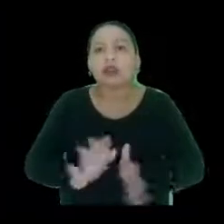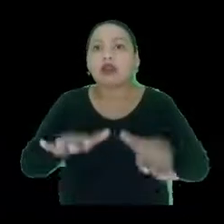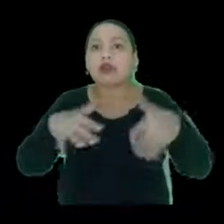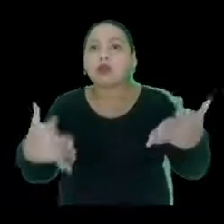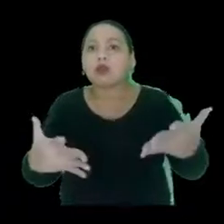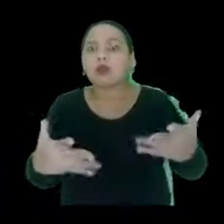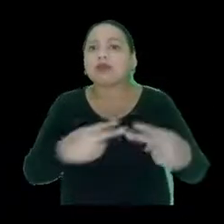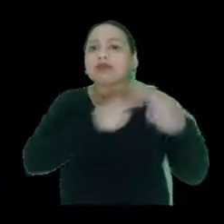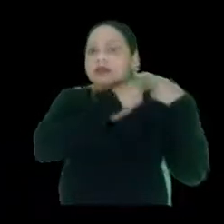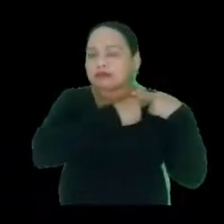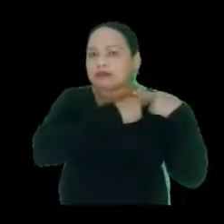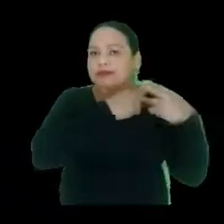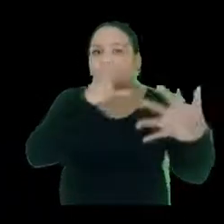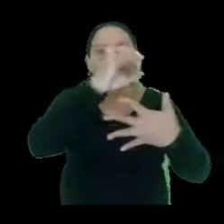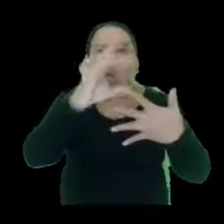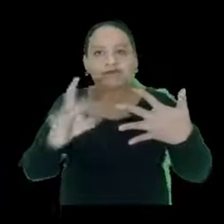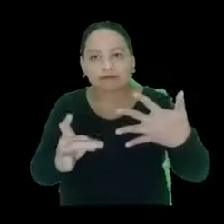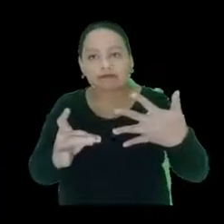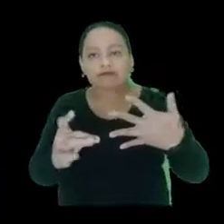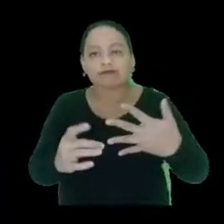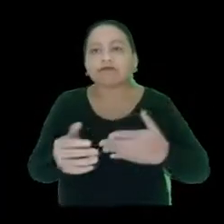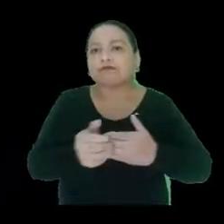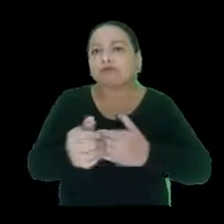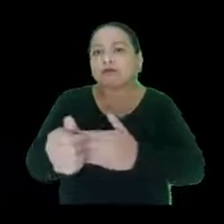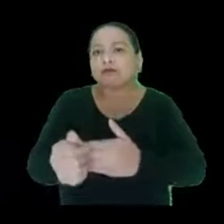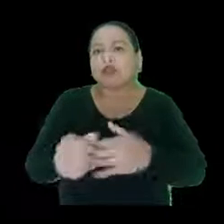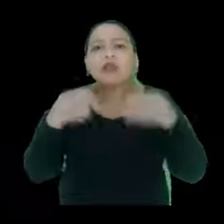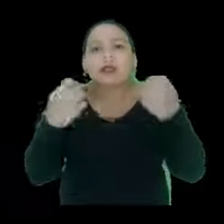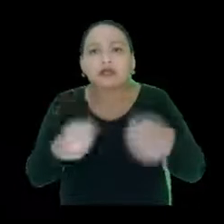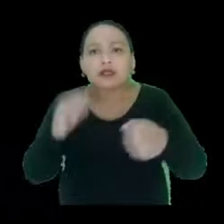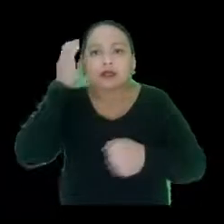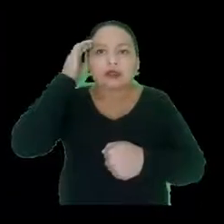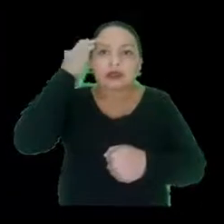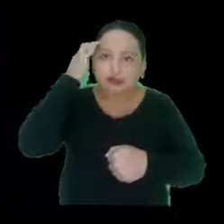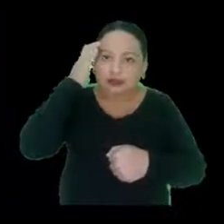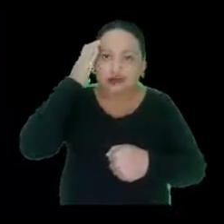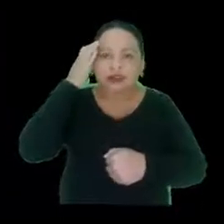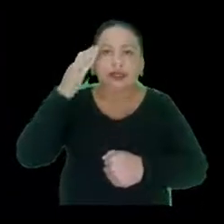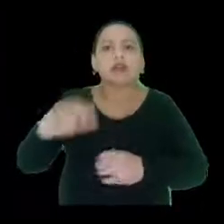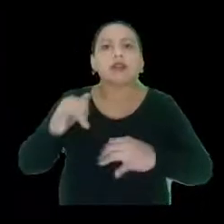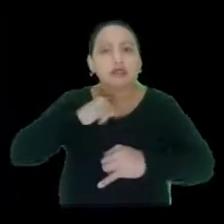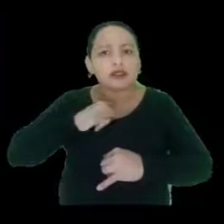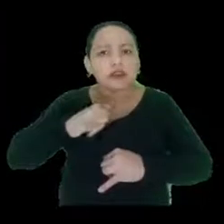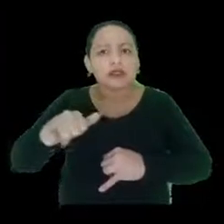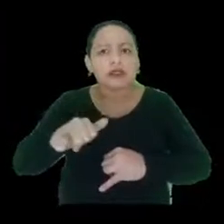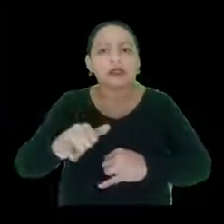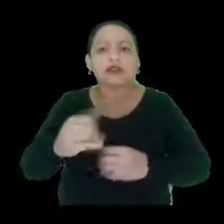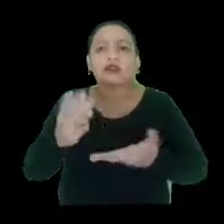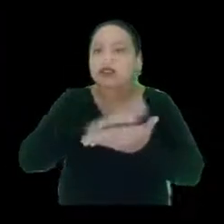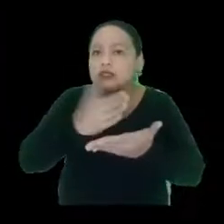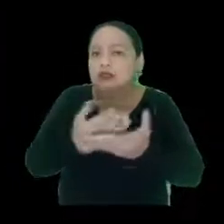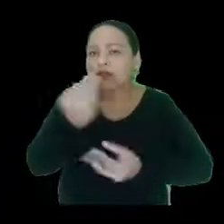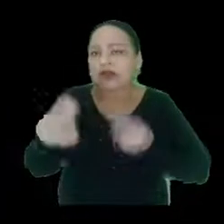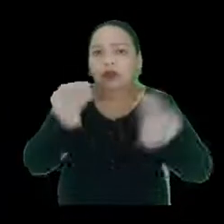Quais são as atribuições, então, do guia-intérprete? Ele tem que entender a mensagem e interpretá-la a pessoa com surdo-cegueira,